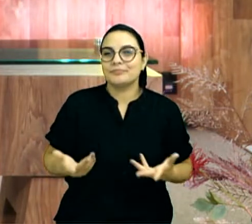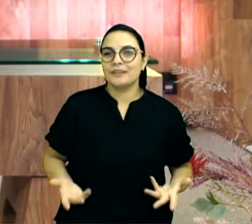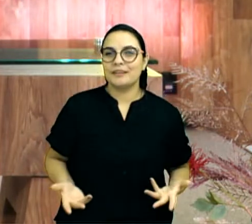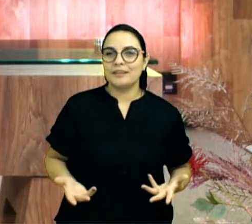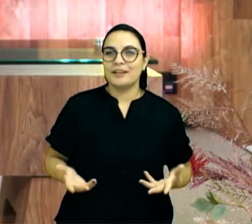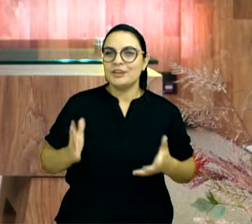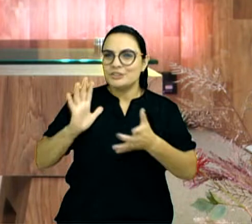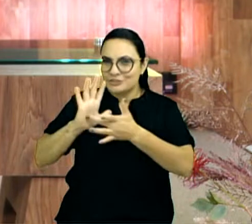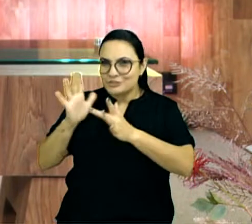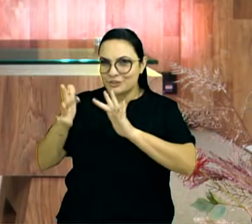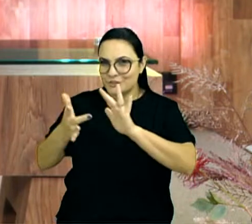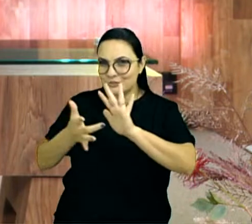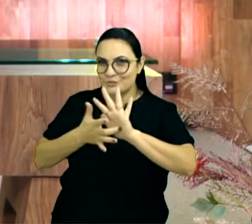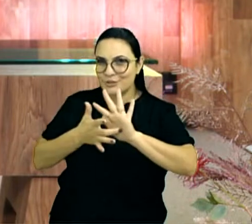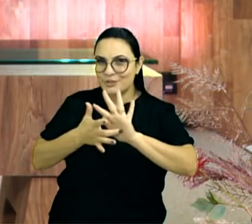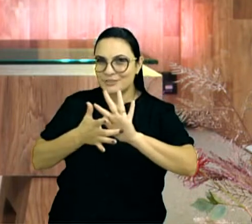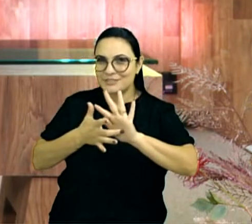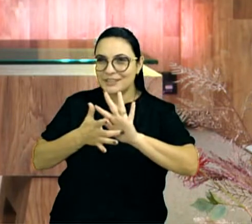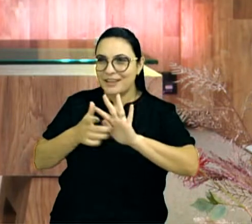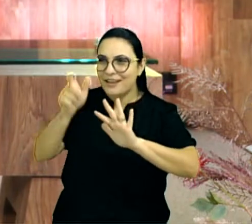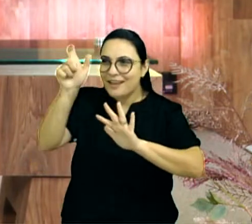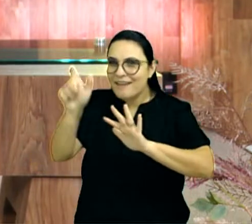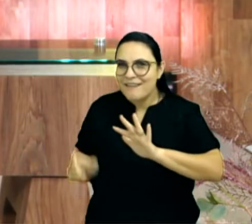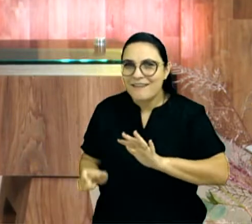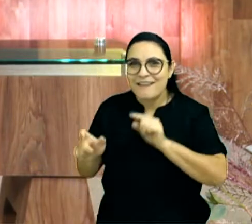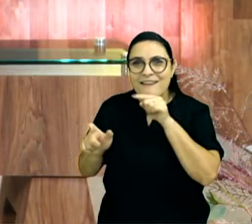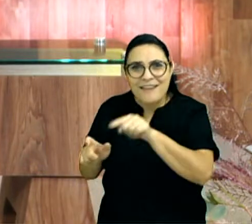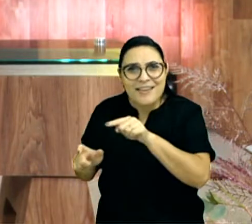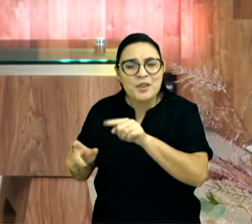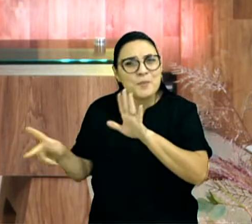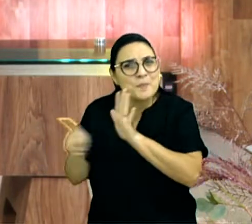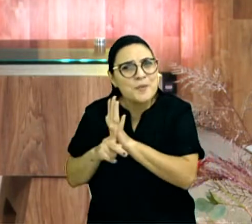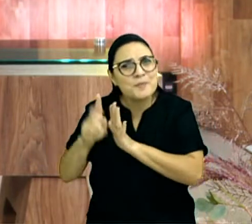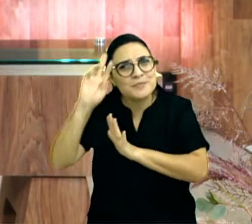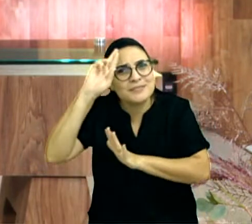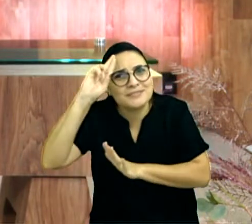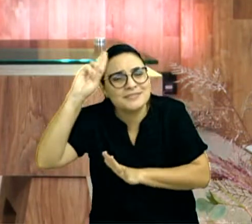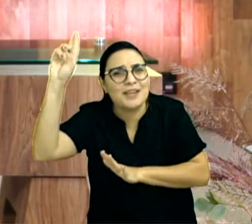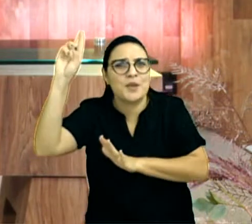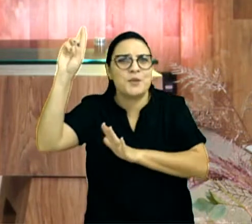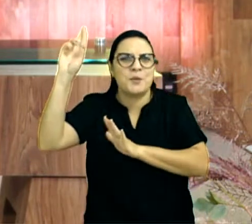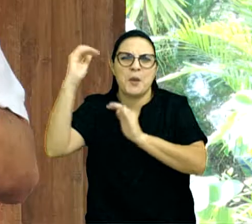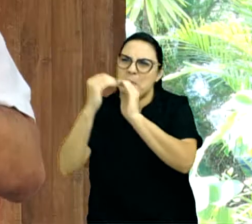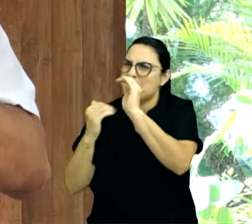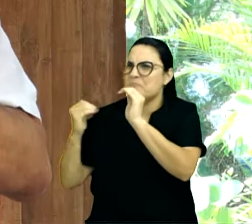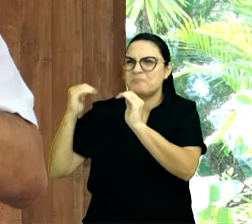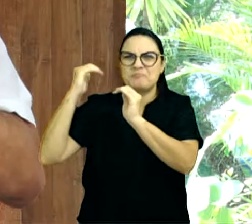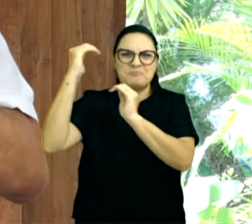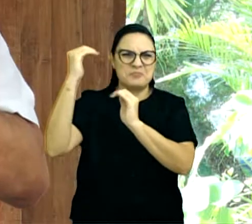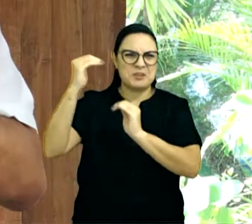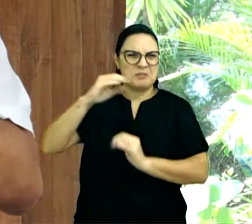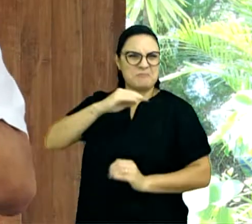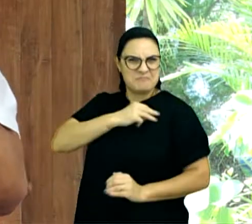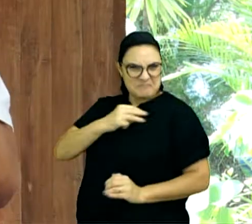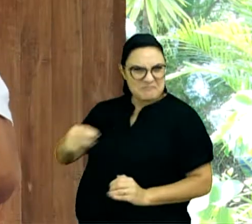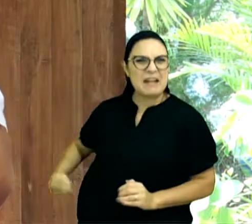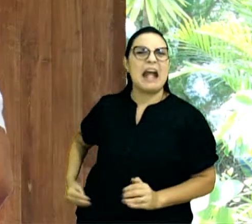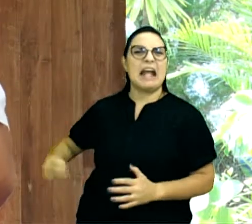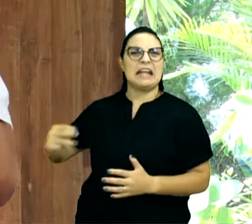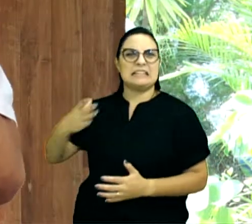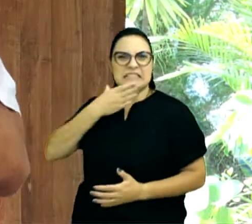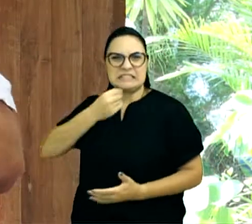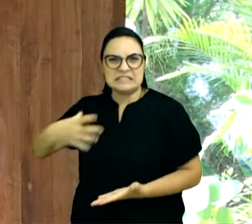Jesus, ele sendo o Senhor, sendo o Mestre, sendo o Salvador,